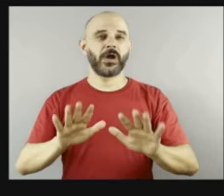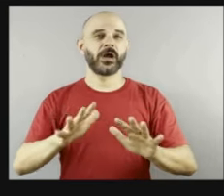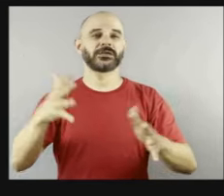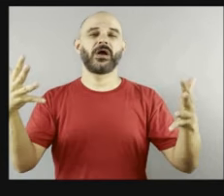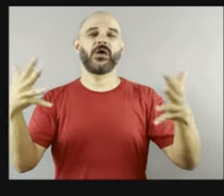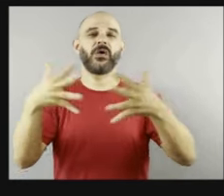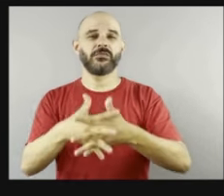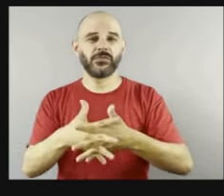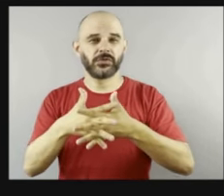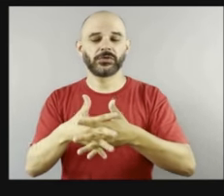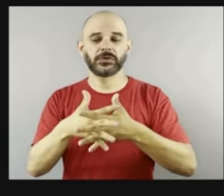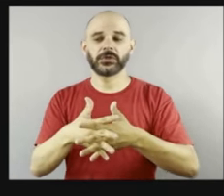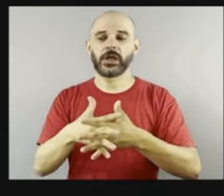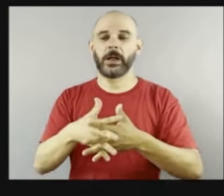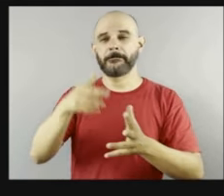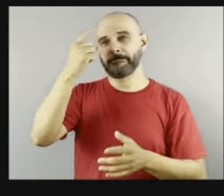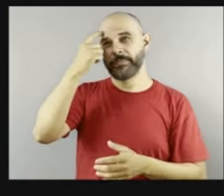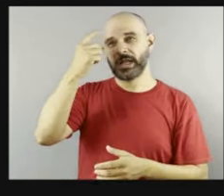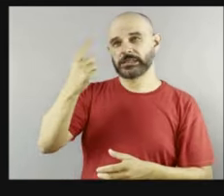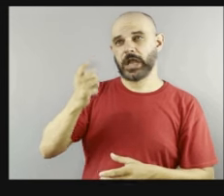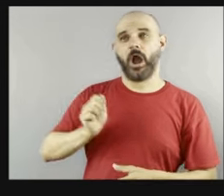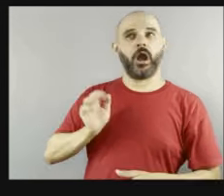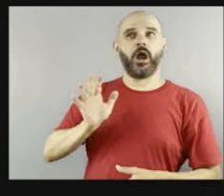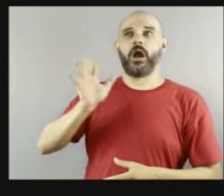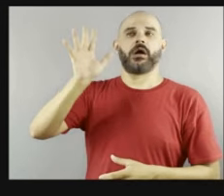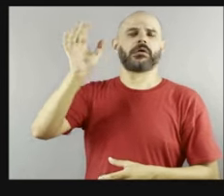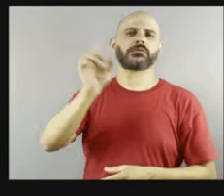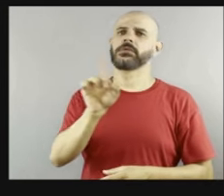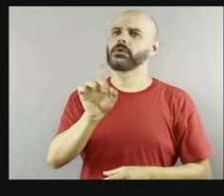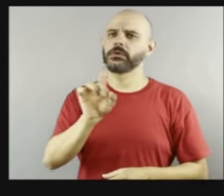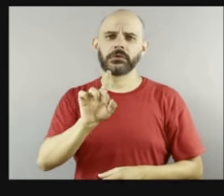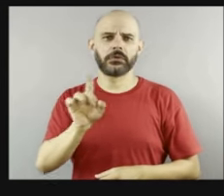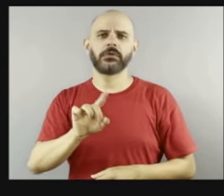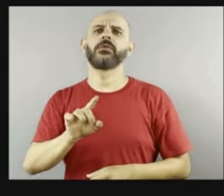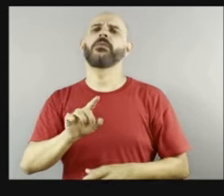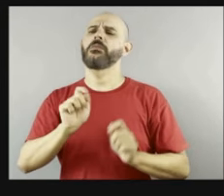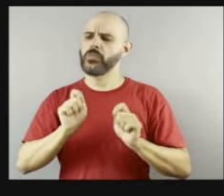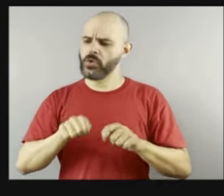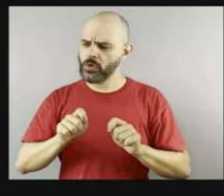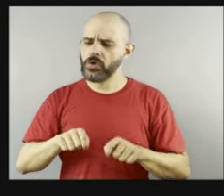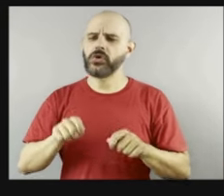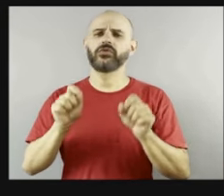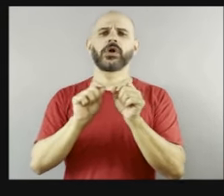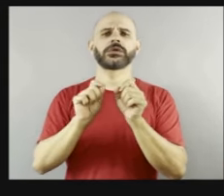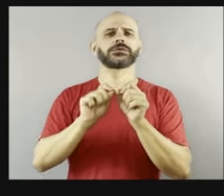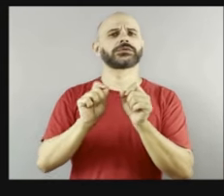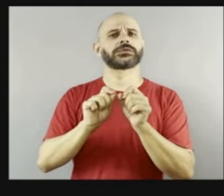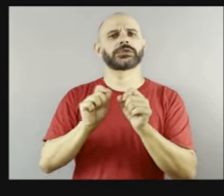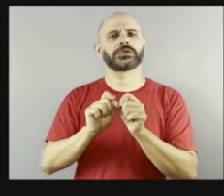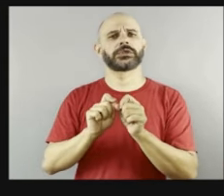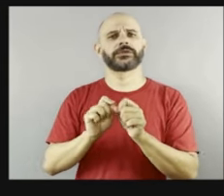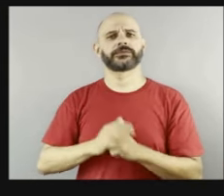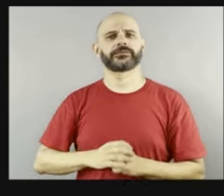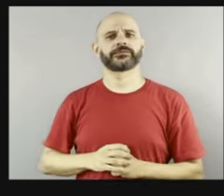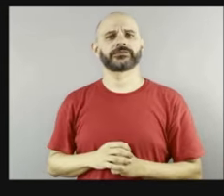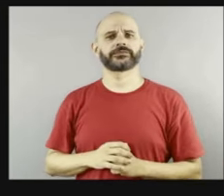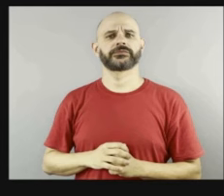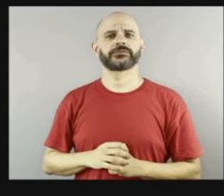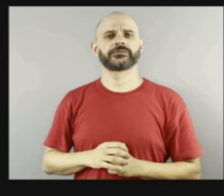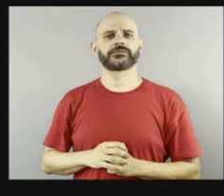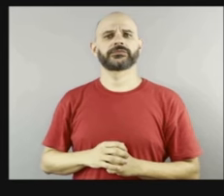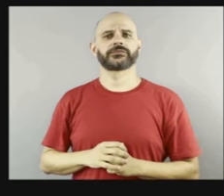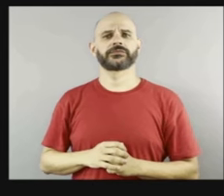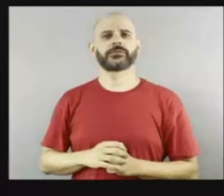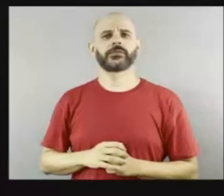viável. Ou seja, é possível, né, ser um elemento que agregue, né, as exposições. Isso. Muito